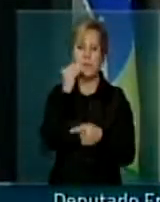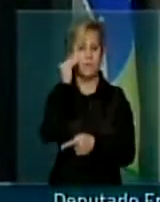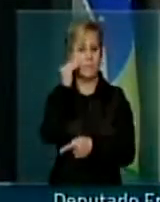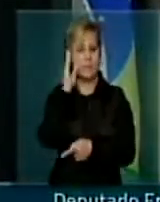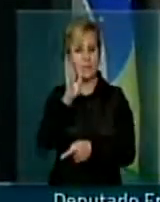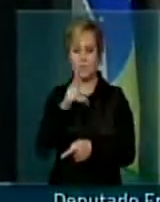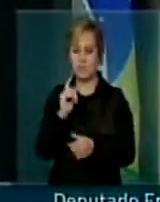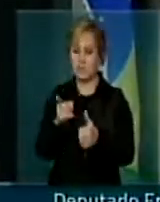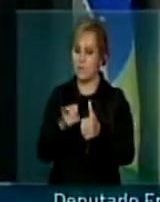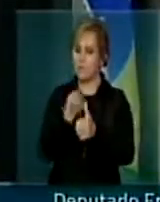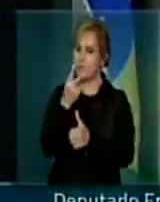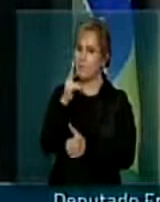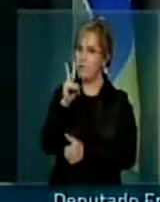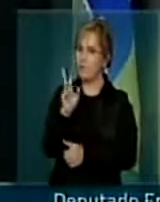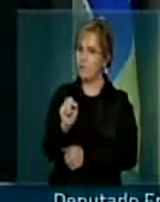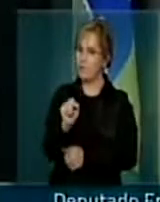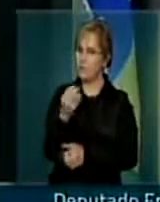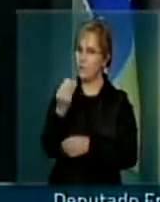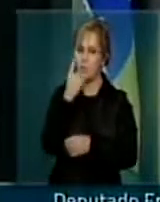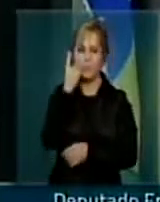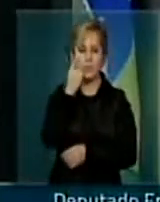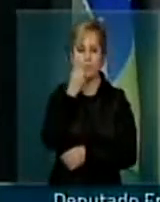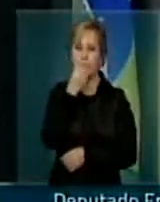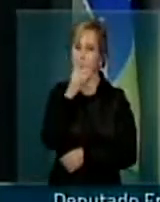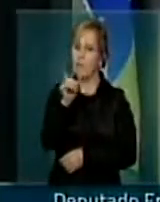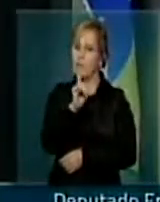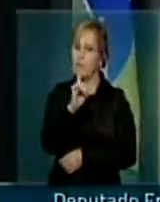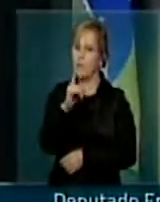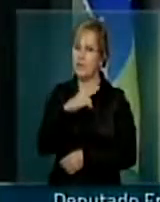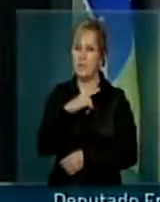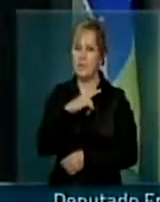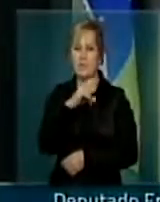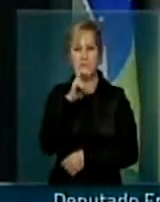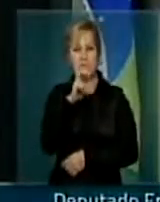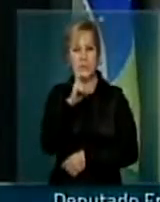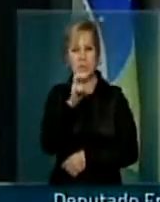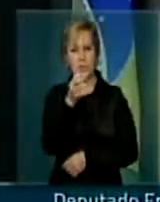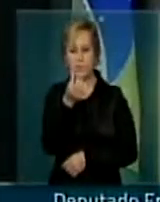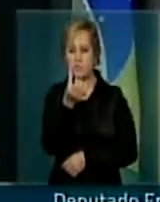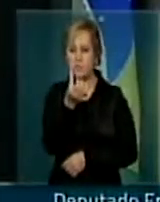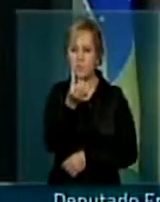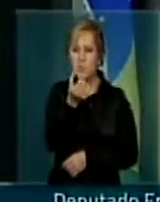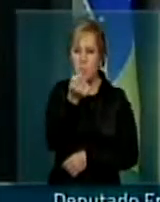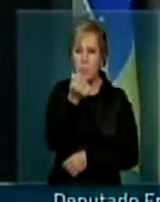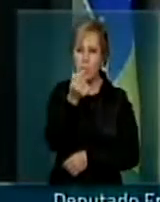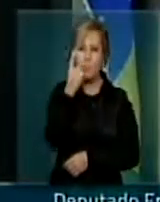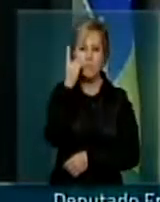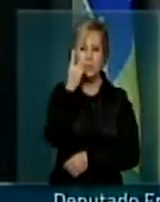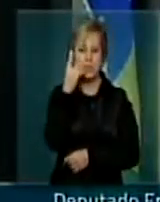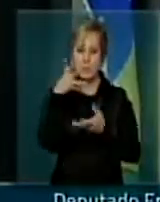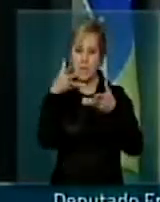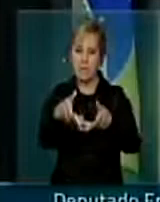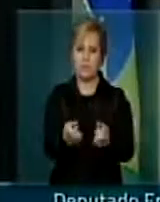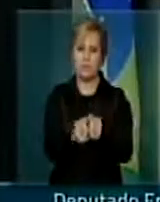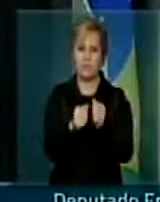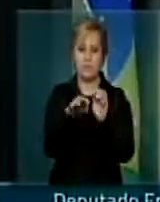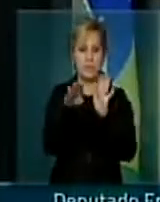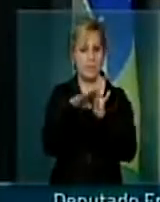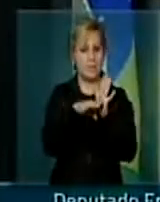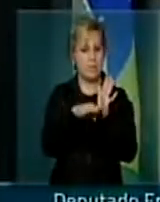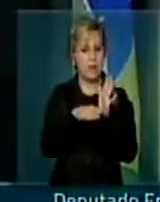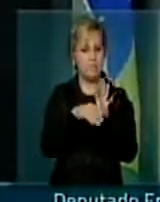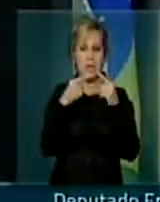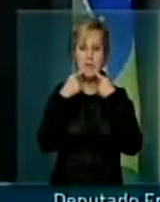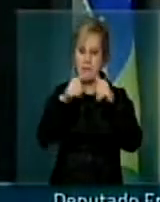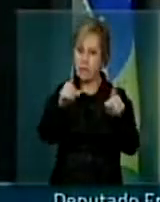no primeiro mandato não foi boa. Cinco, seis, meia dúzia de parlamentares participam disso. A pauta não é de